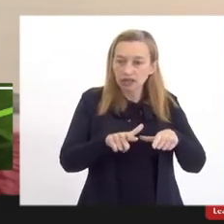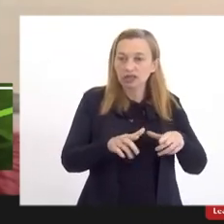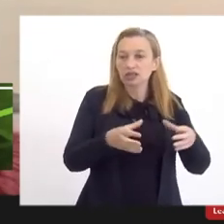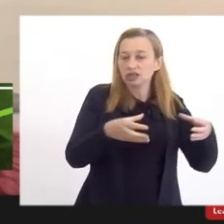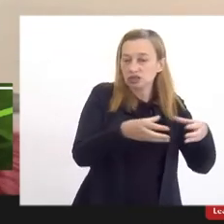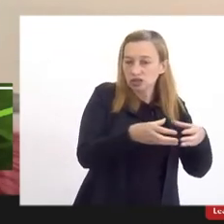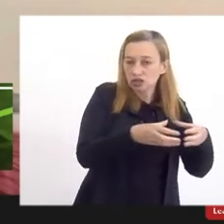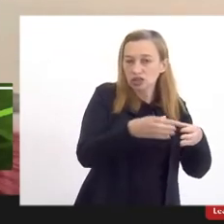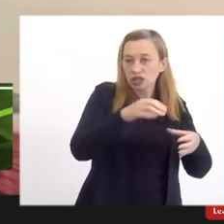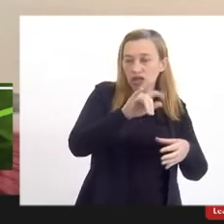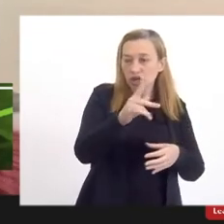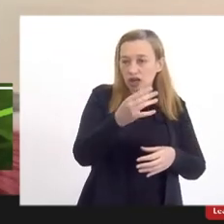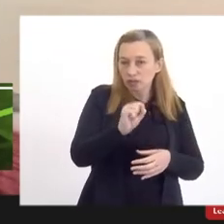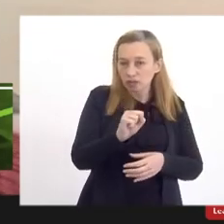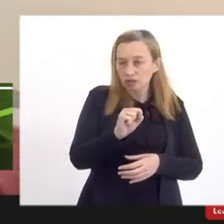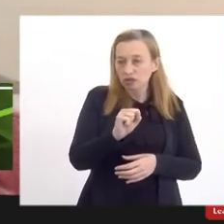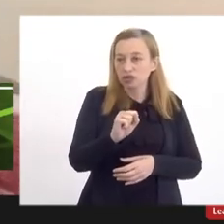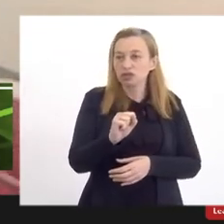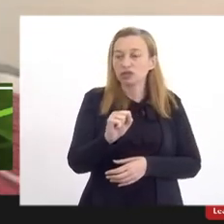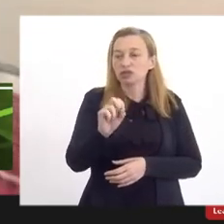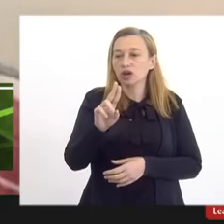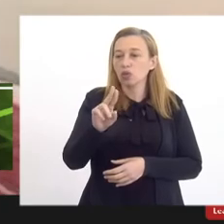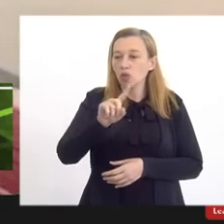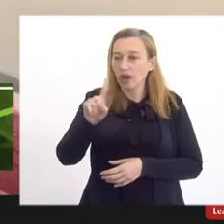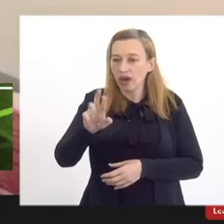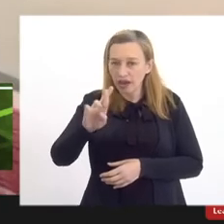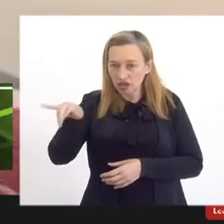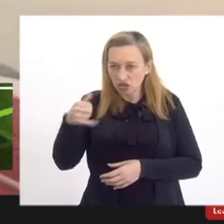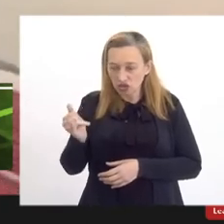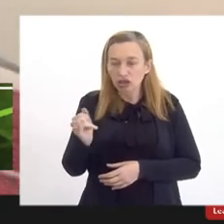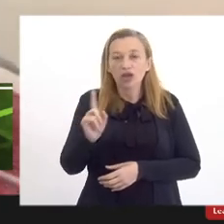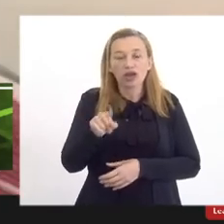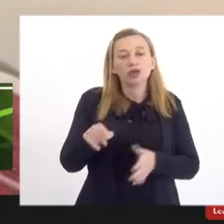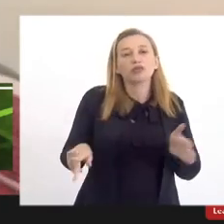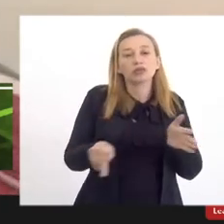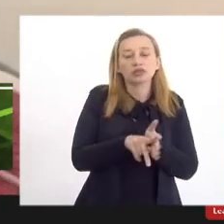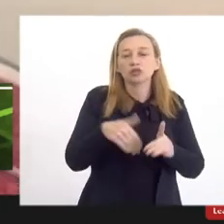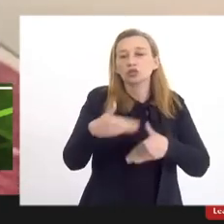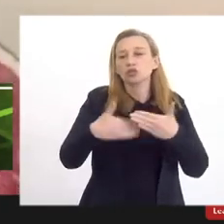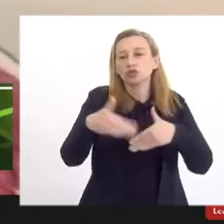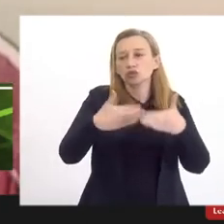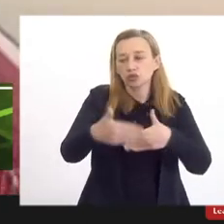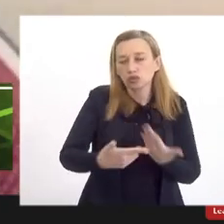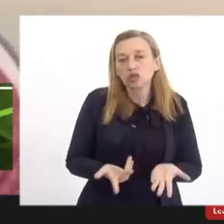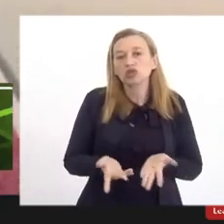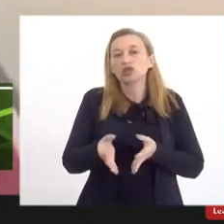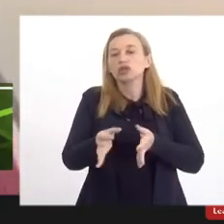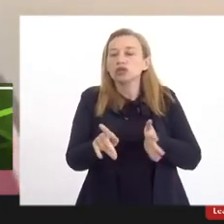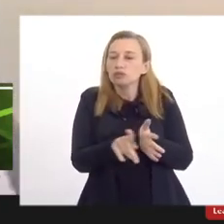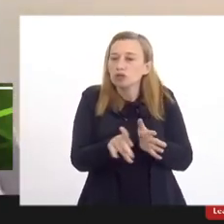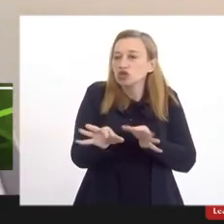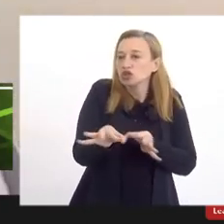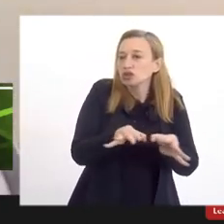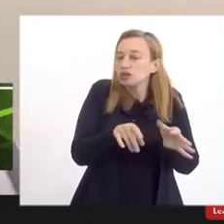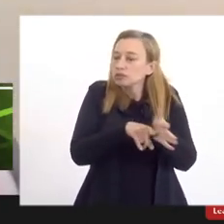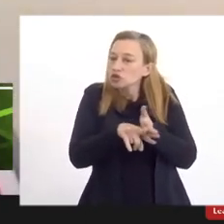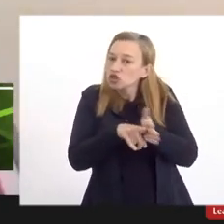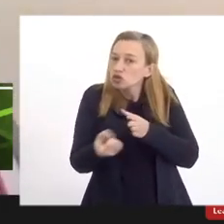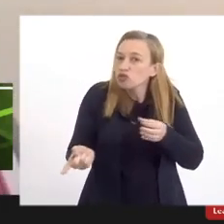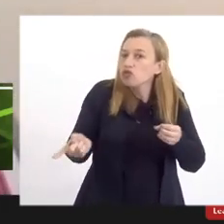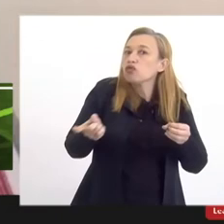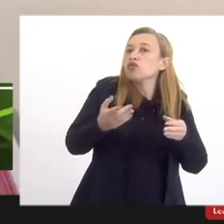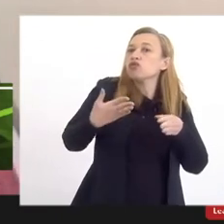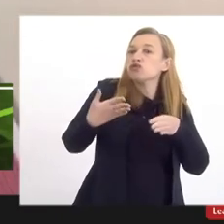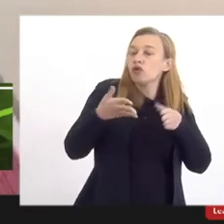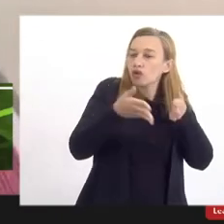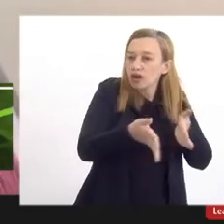um campus da UERJ de produção científica então há um pertencimento todo um desenvolvimento de projetos e pesquisas voltados